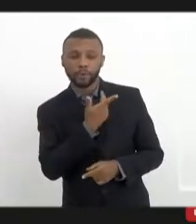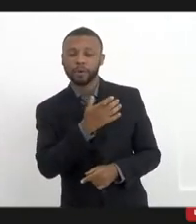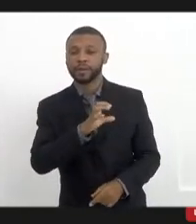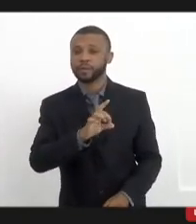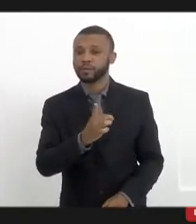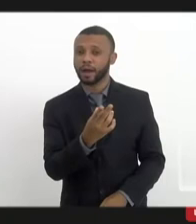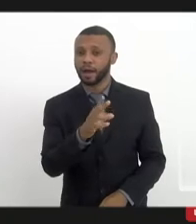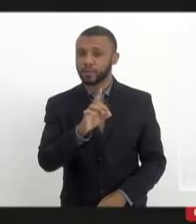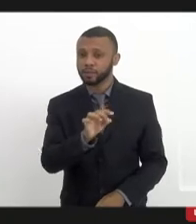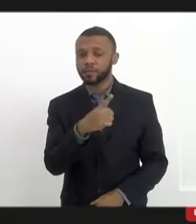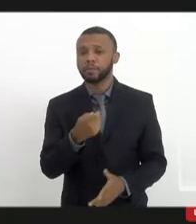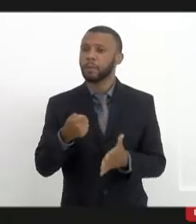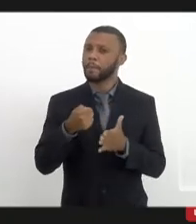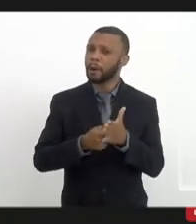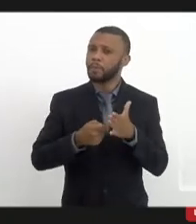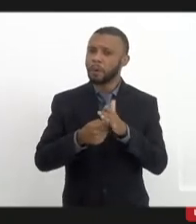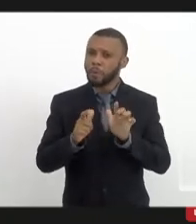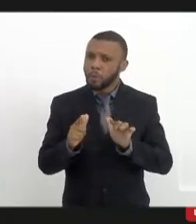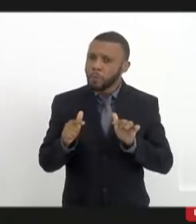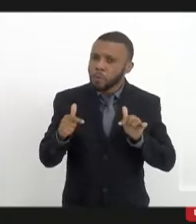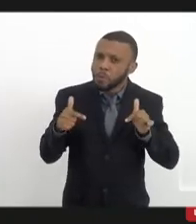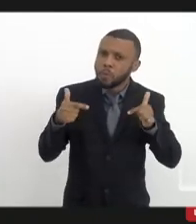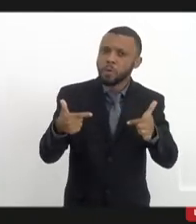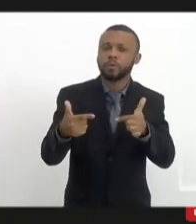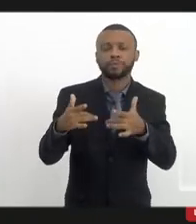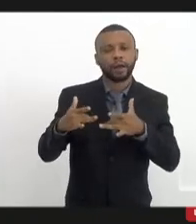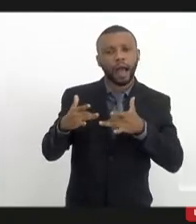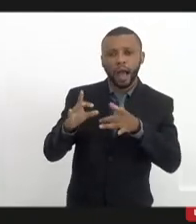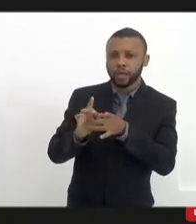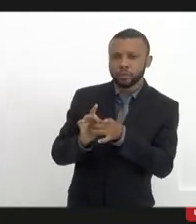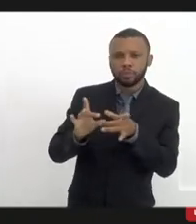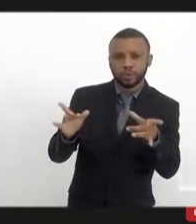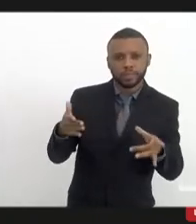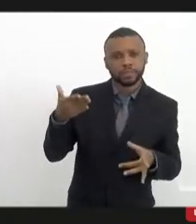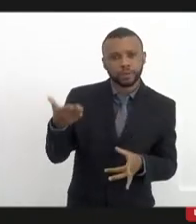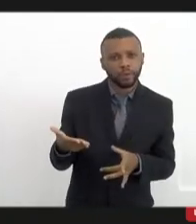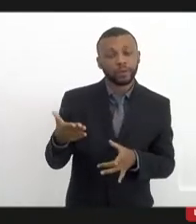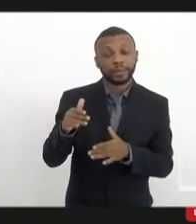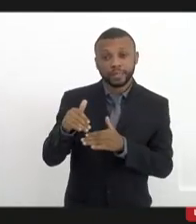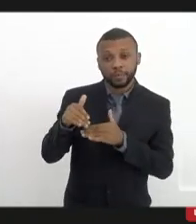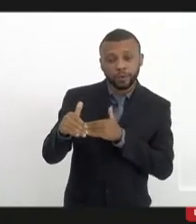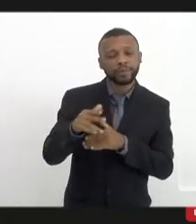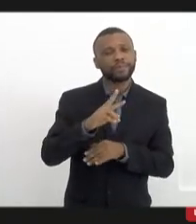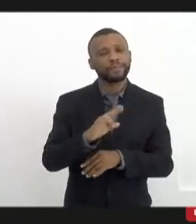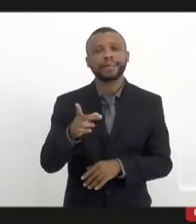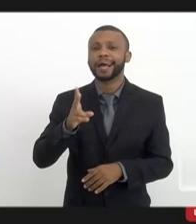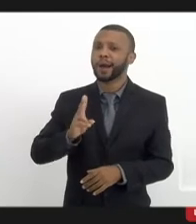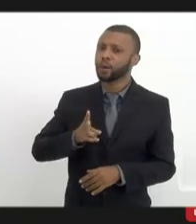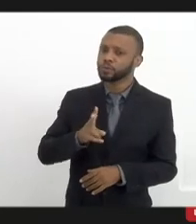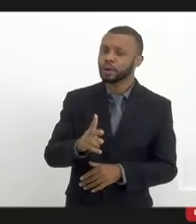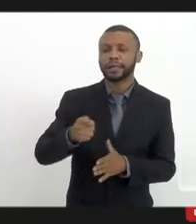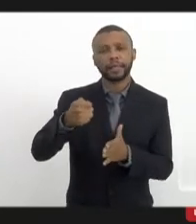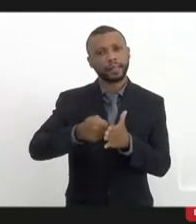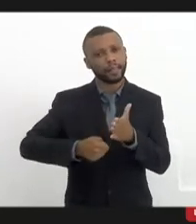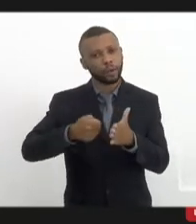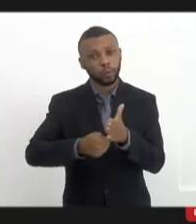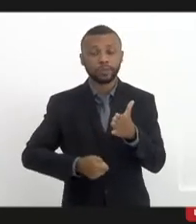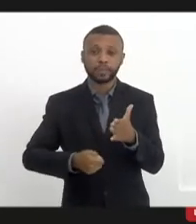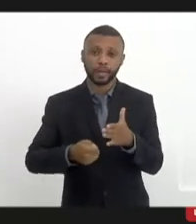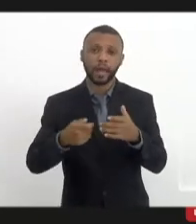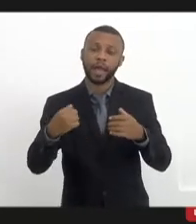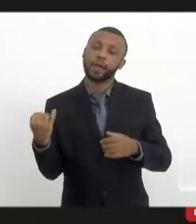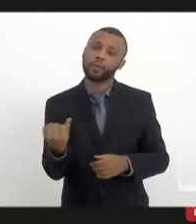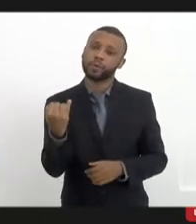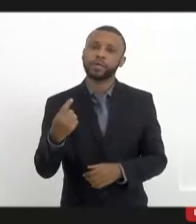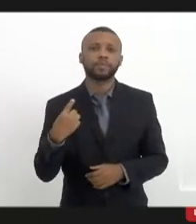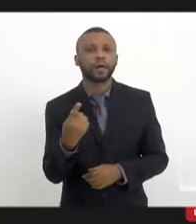E a gente está aí na luta. e eu estou me colocando aqui à disposição e dar continuidade a essa luta. É necessário para todos